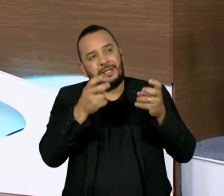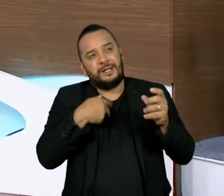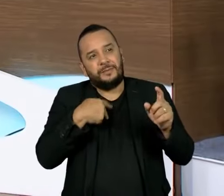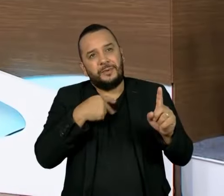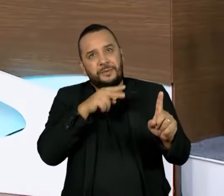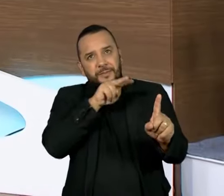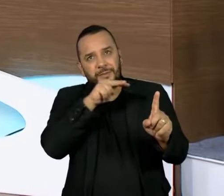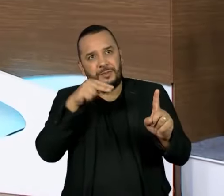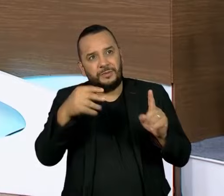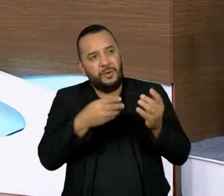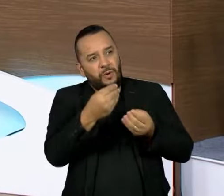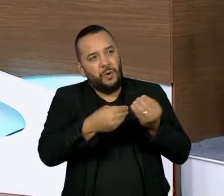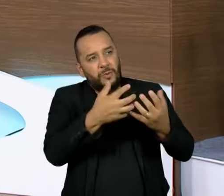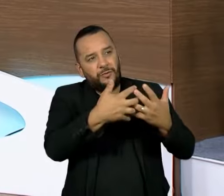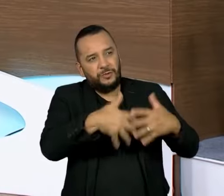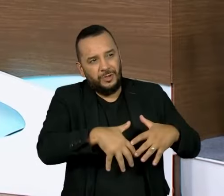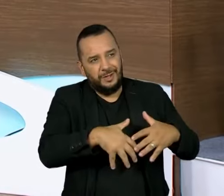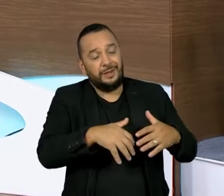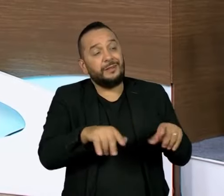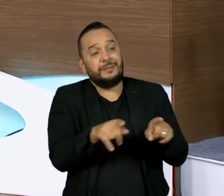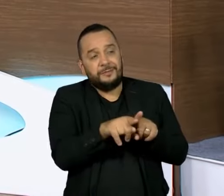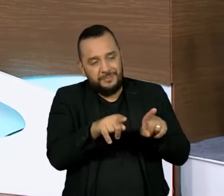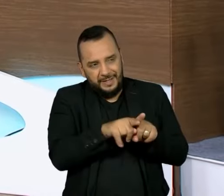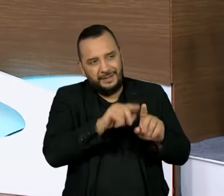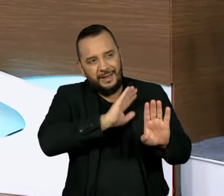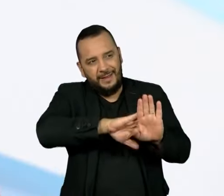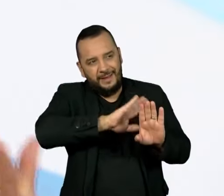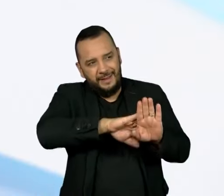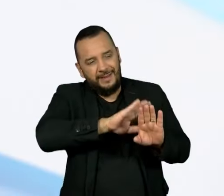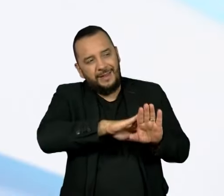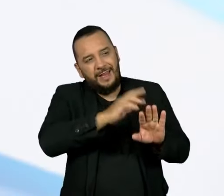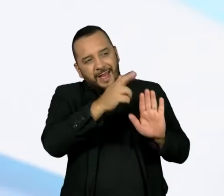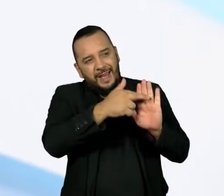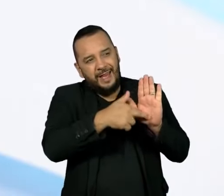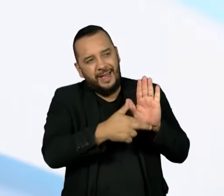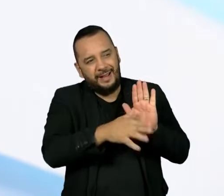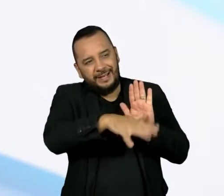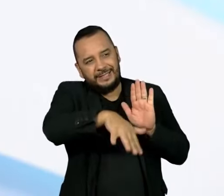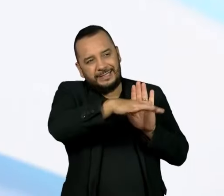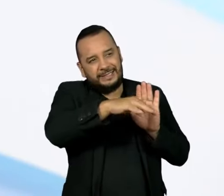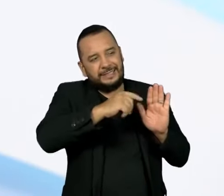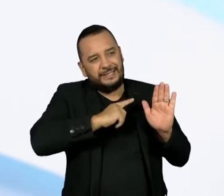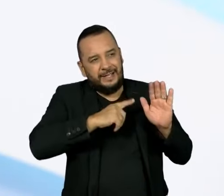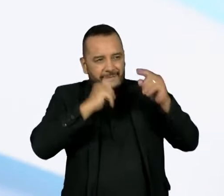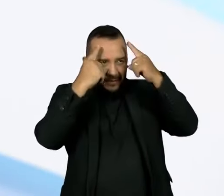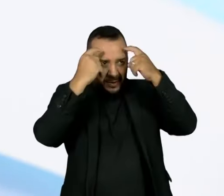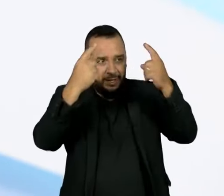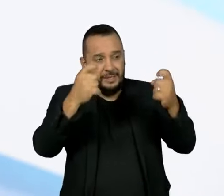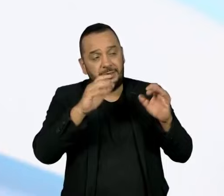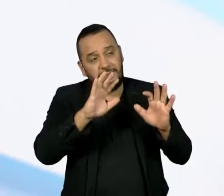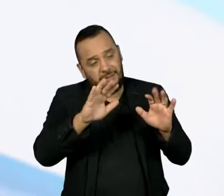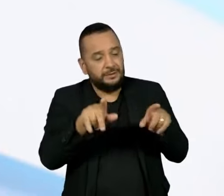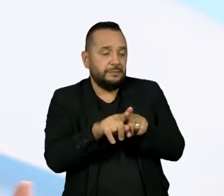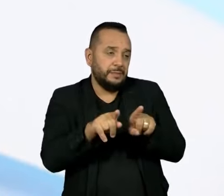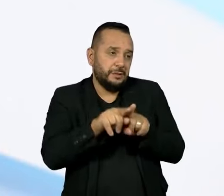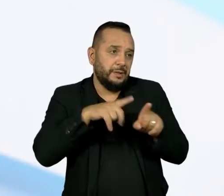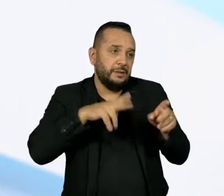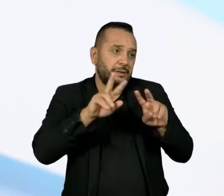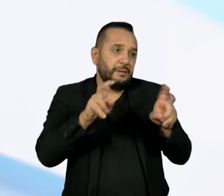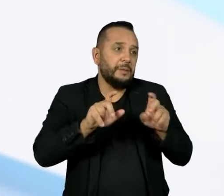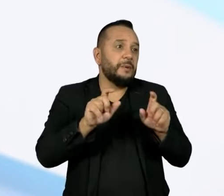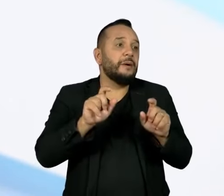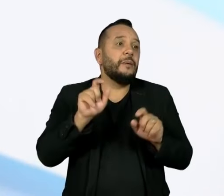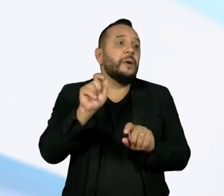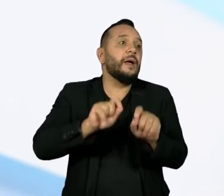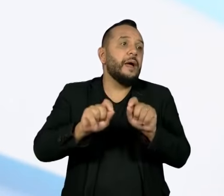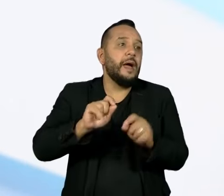funcionar e a violência com que este sistema pode funcionar. E depois levanta uma série de questões sobre o que é arte, quem é que pode fazer